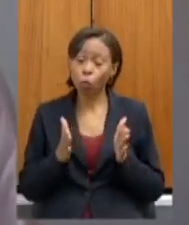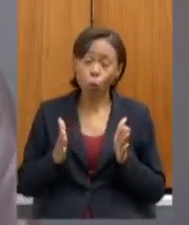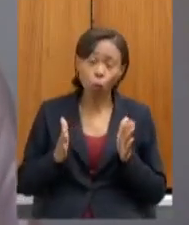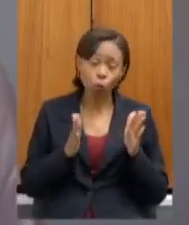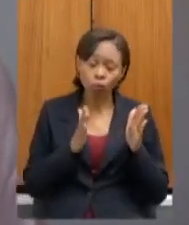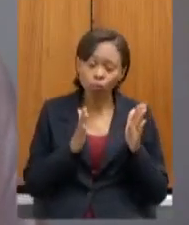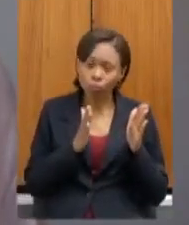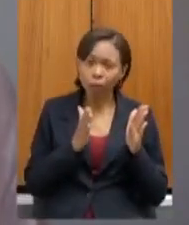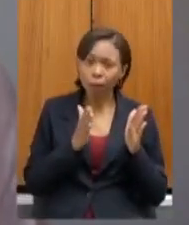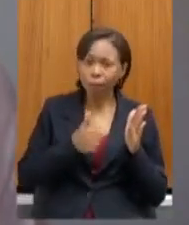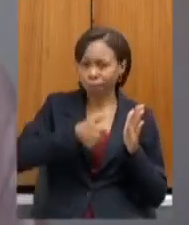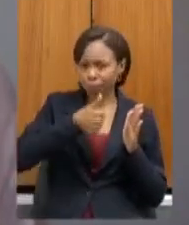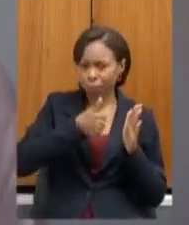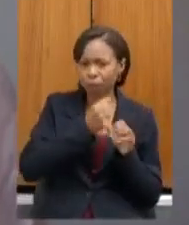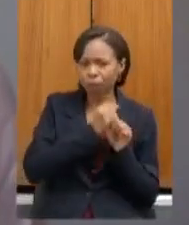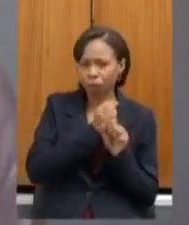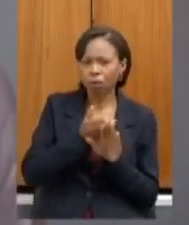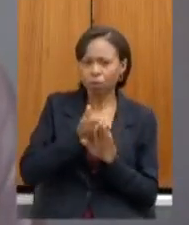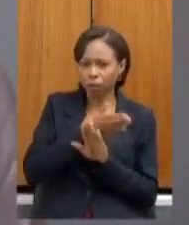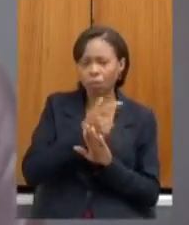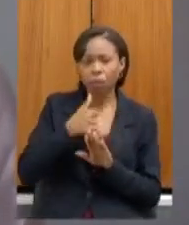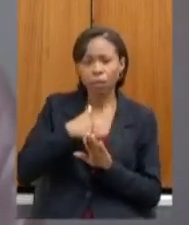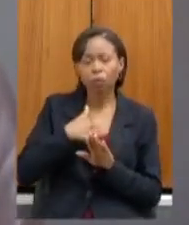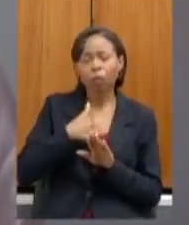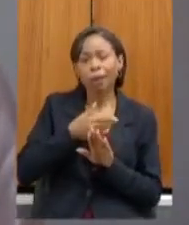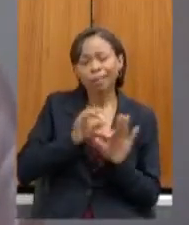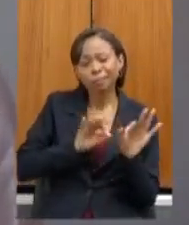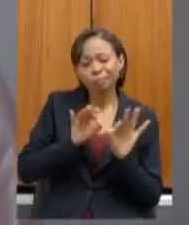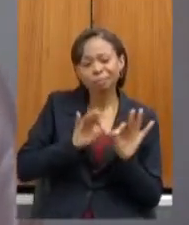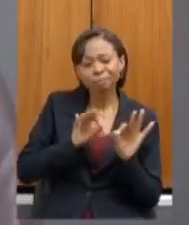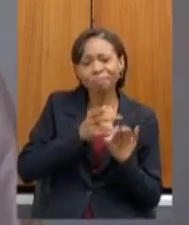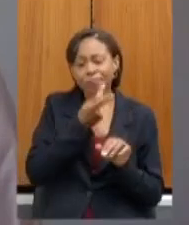planejava estar visitando inclusive